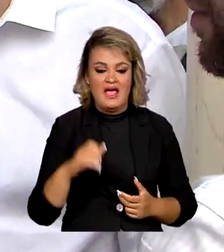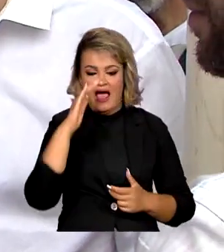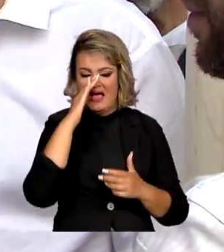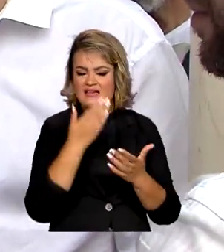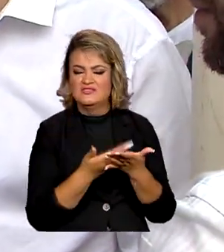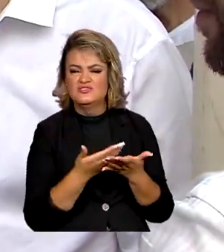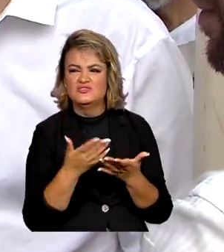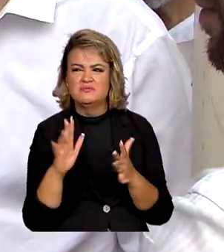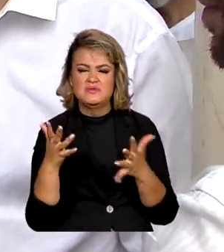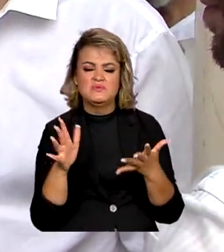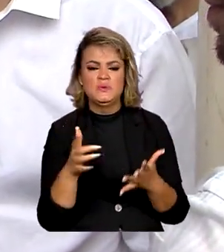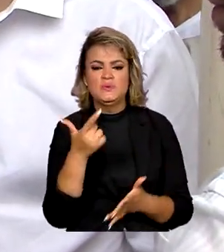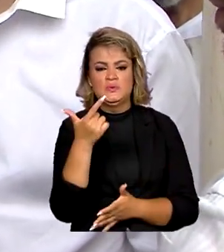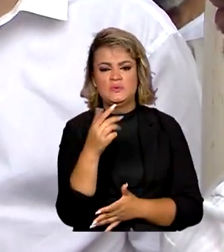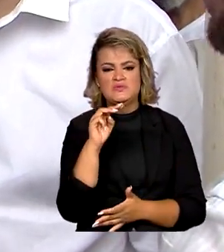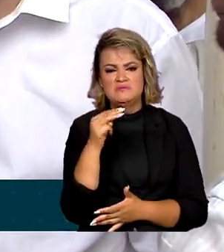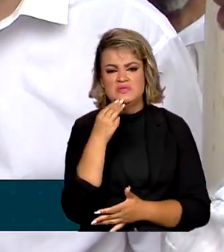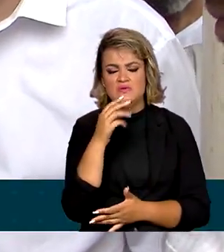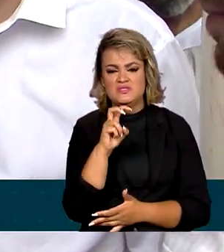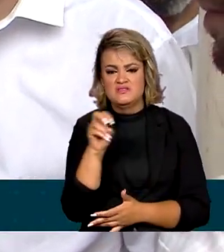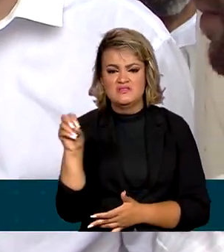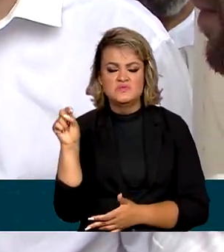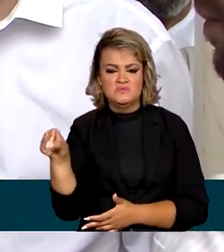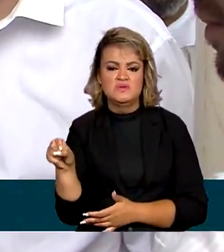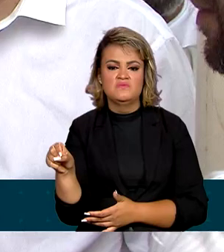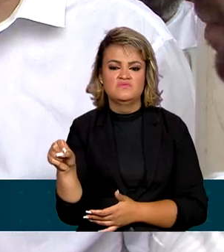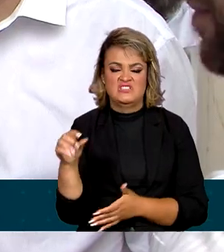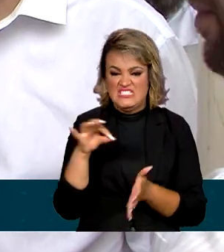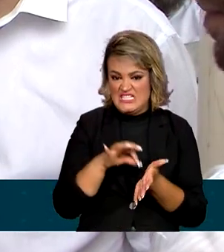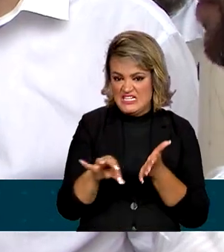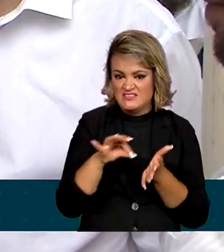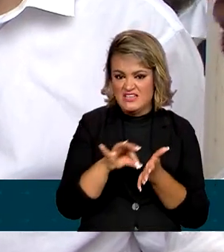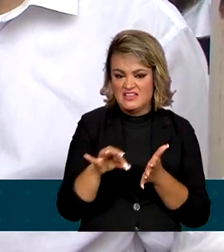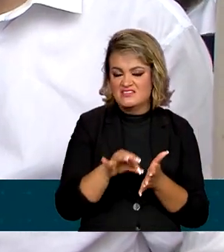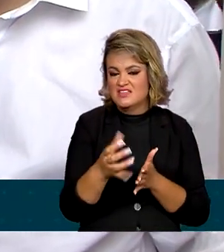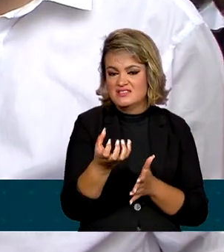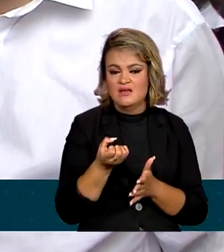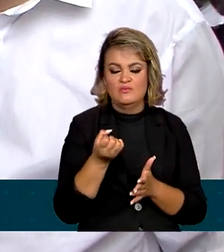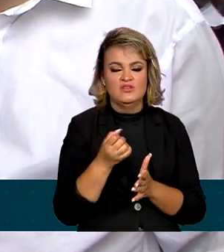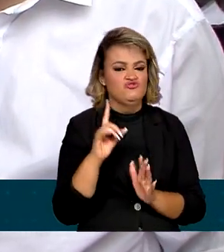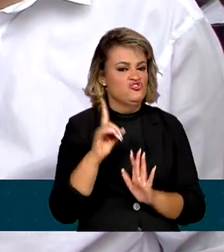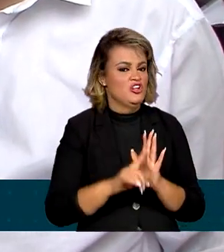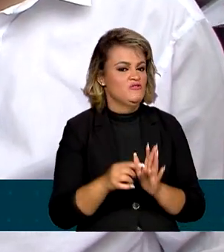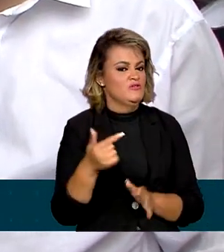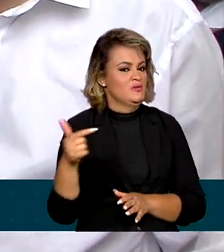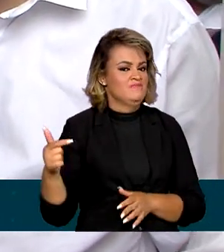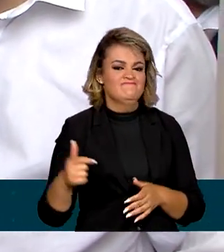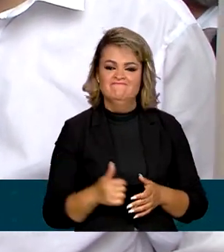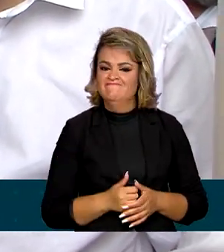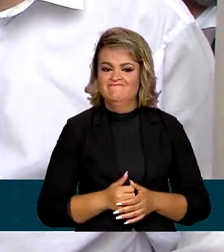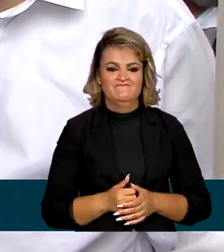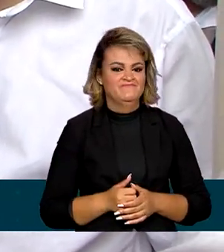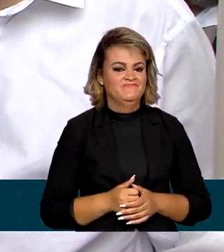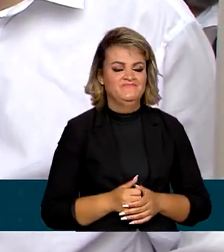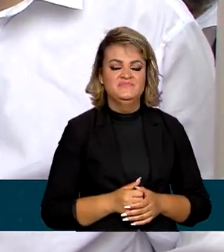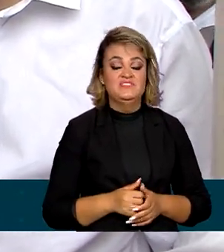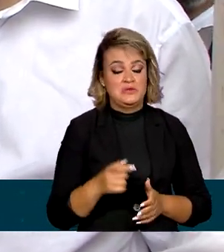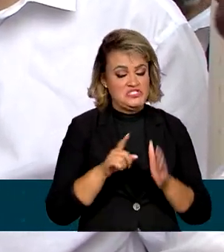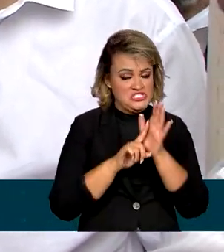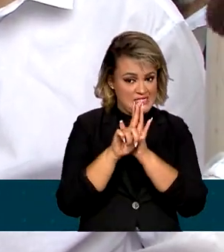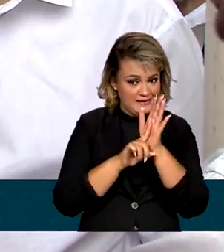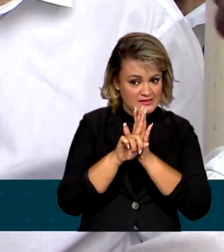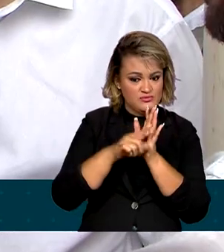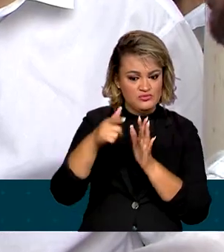que mais ou menos 2,5 destes que recebem têm grandes indícios de